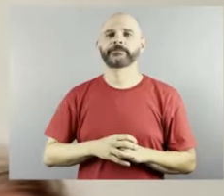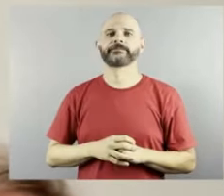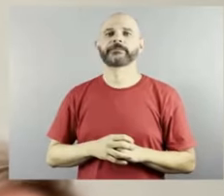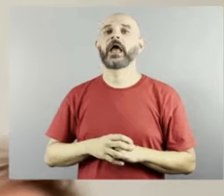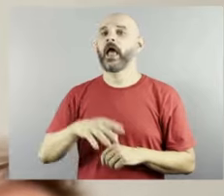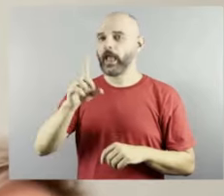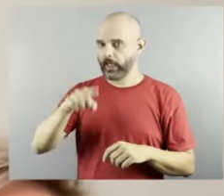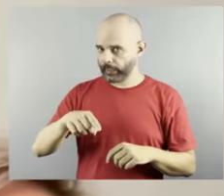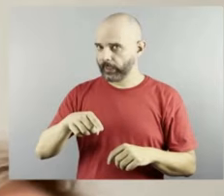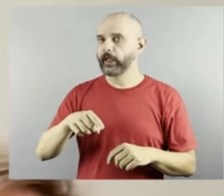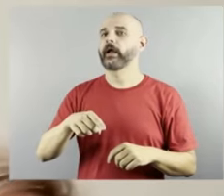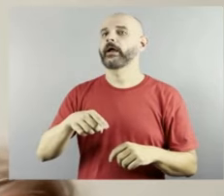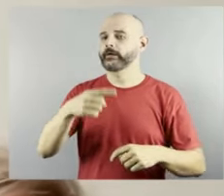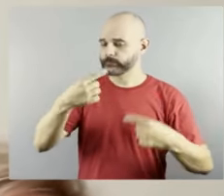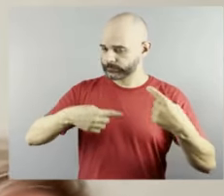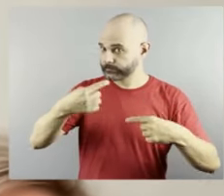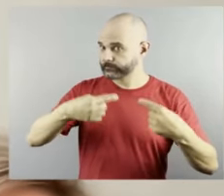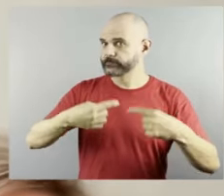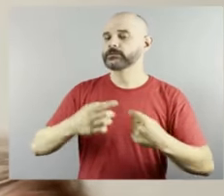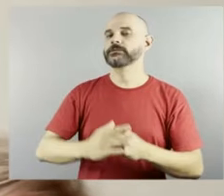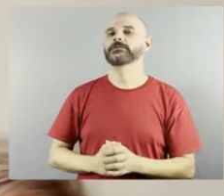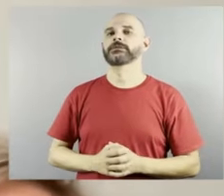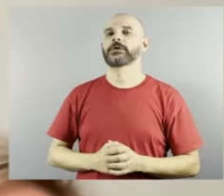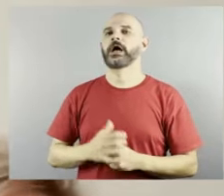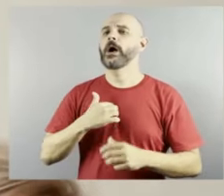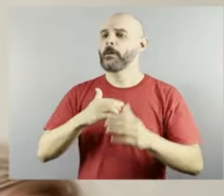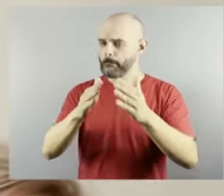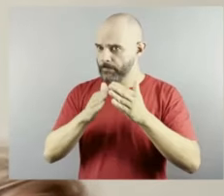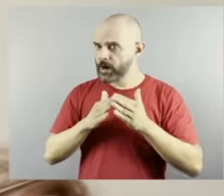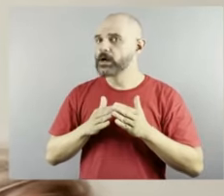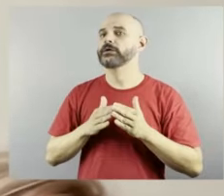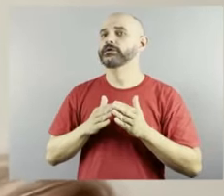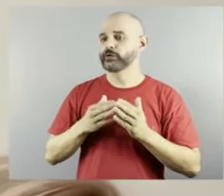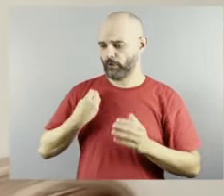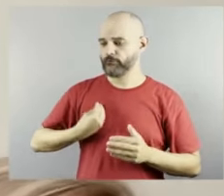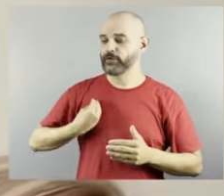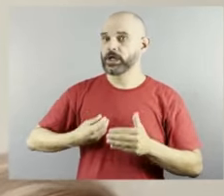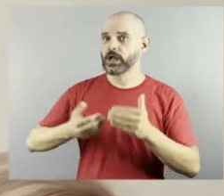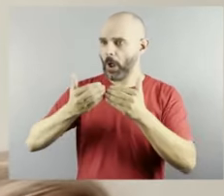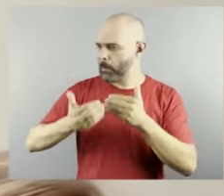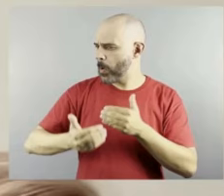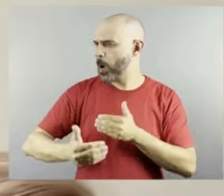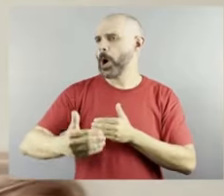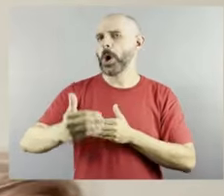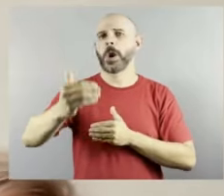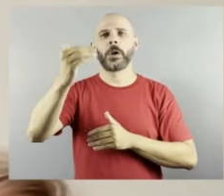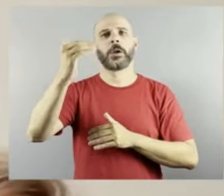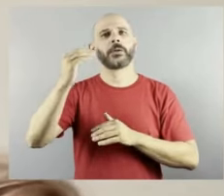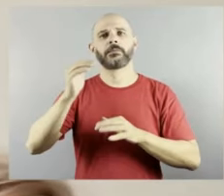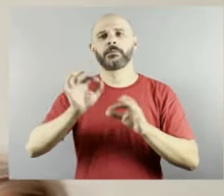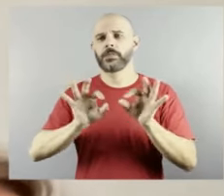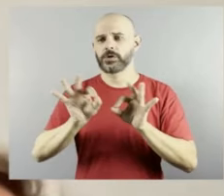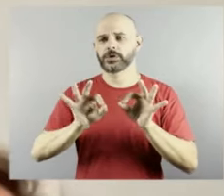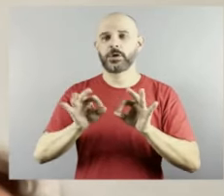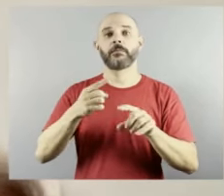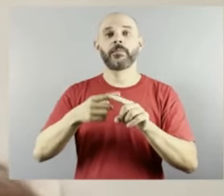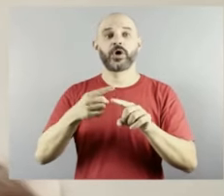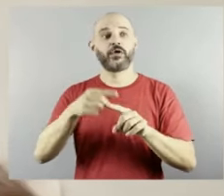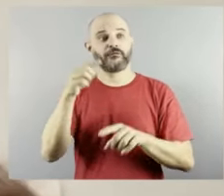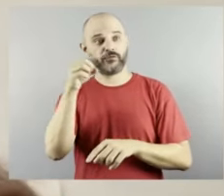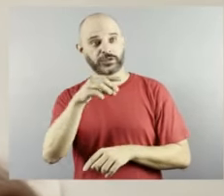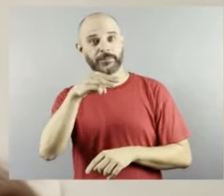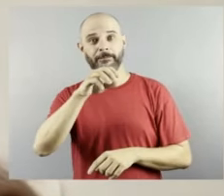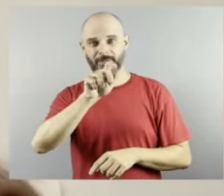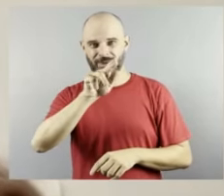peço vida longa para esses projetos por quê porque você Maria Alice como jornalista você tem você tem um lugar